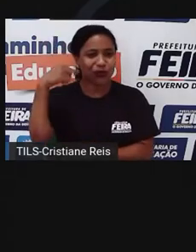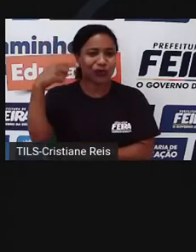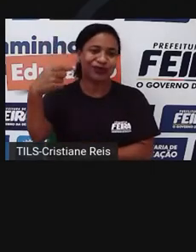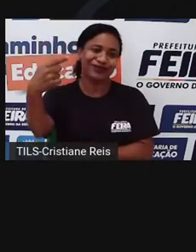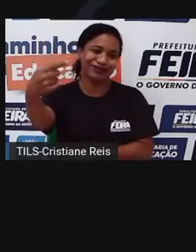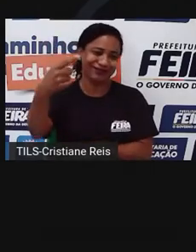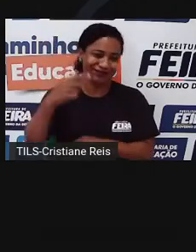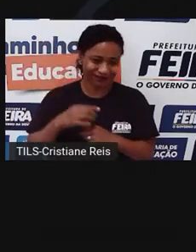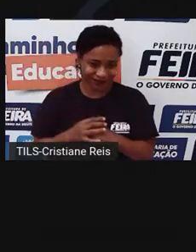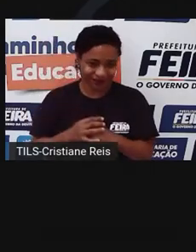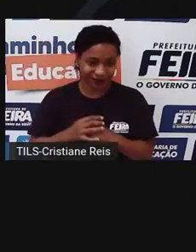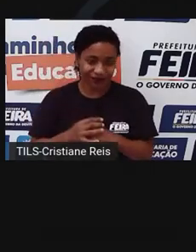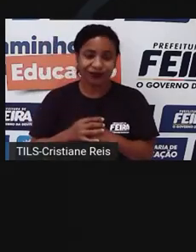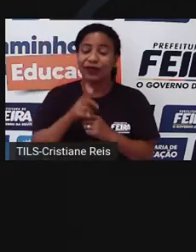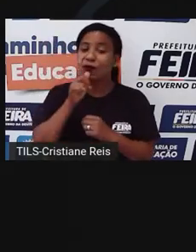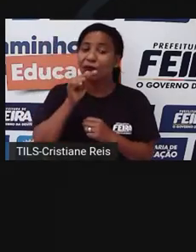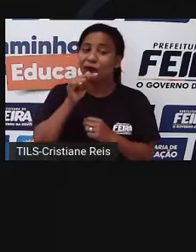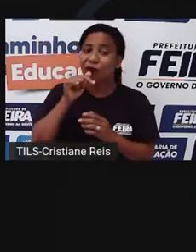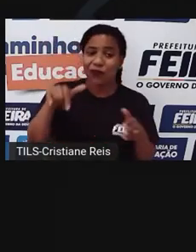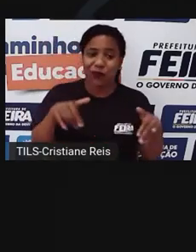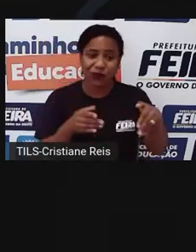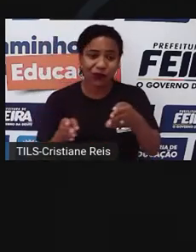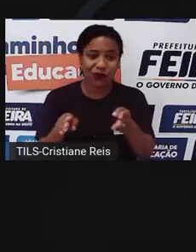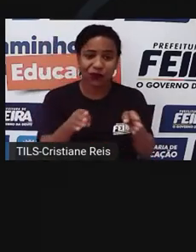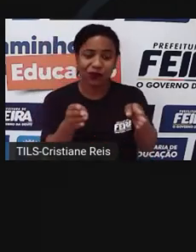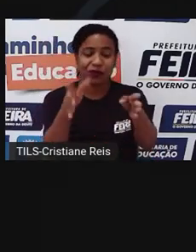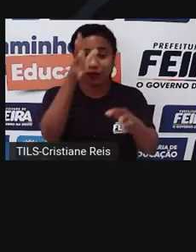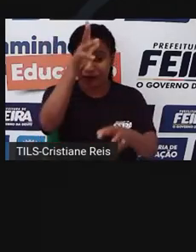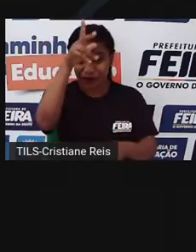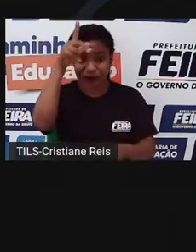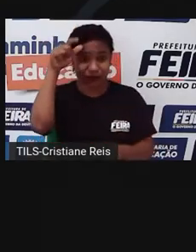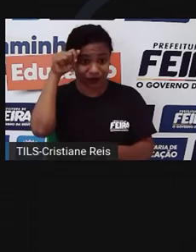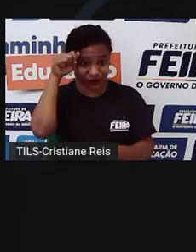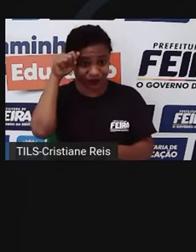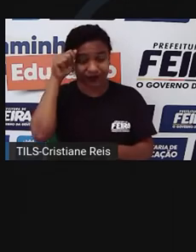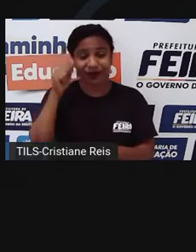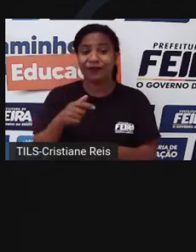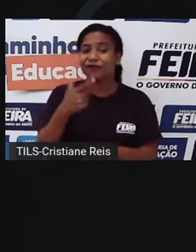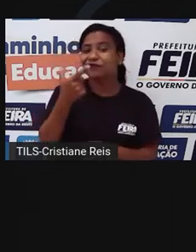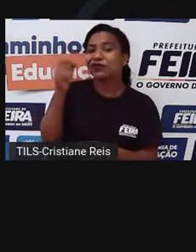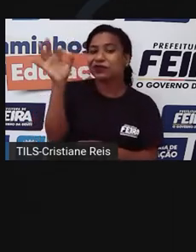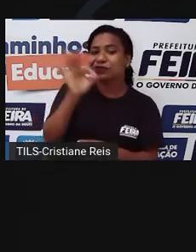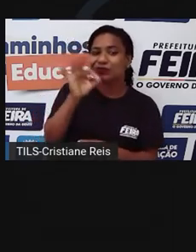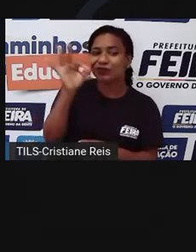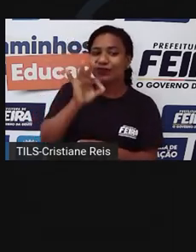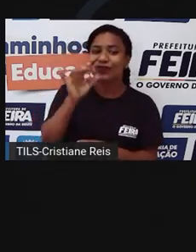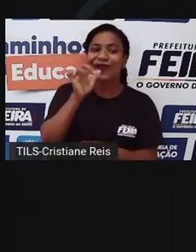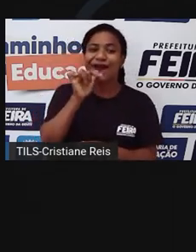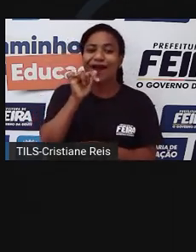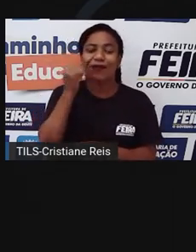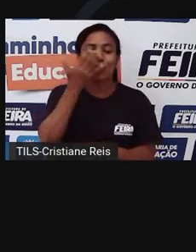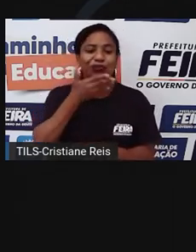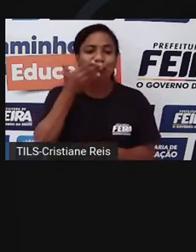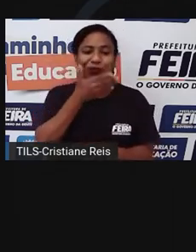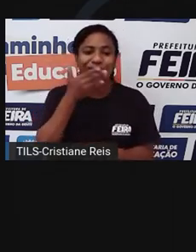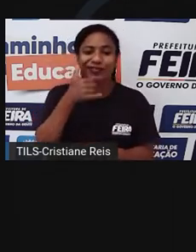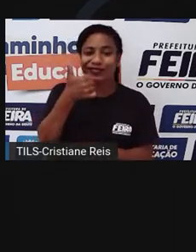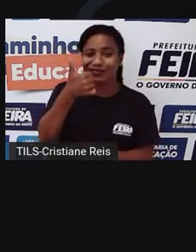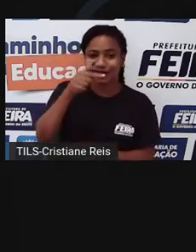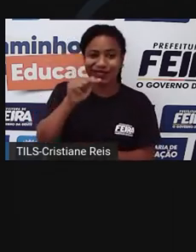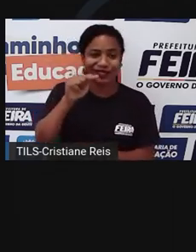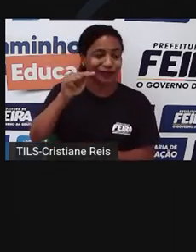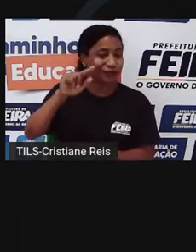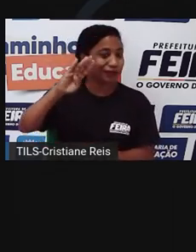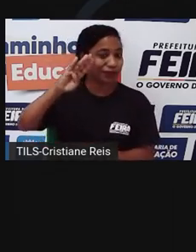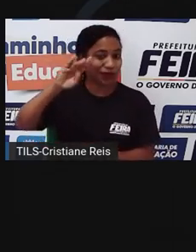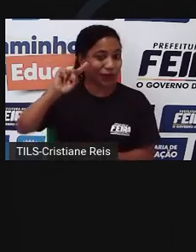que é isso daí, o rio Amazonas, que coloca 20% de toda a água doce que chega nos oceanos no mundo inteiro, coloca 17 bilhões de toneladas